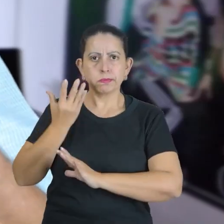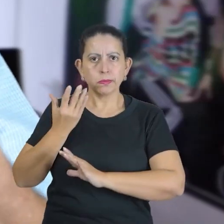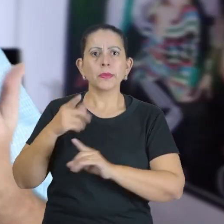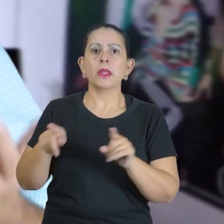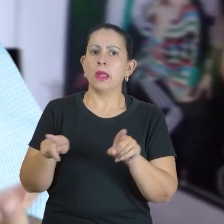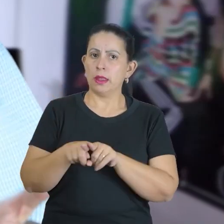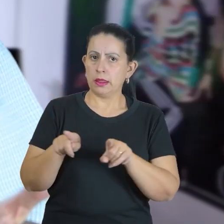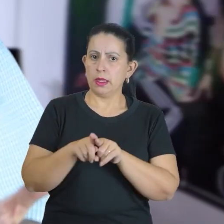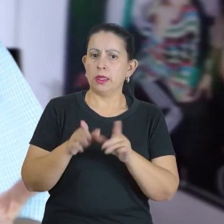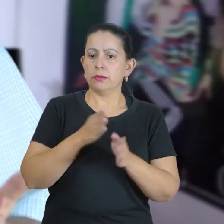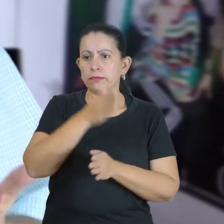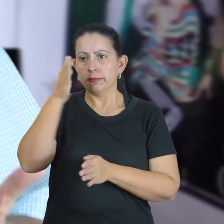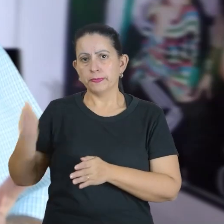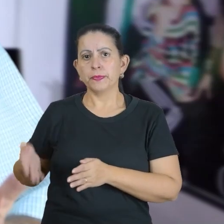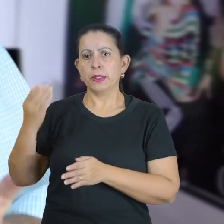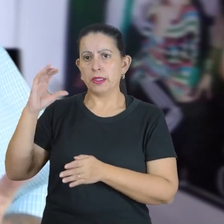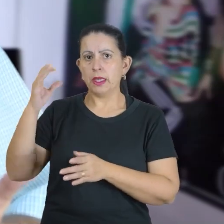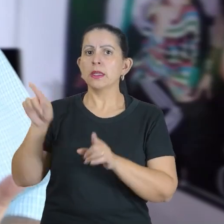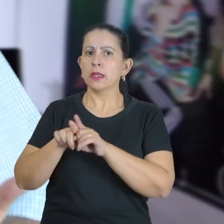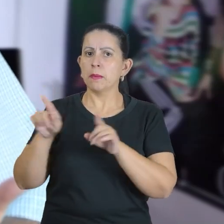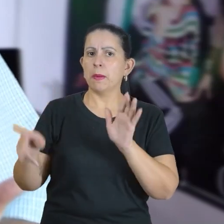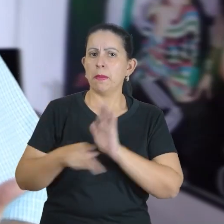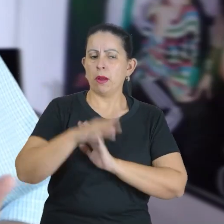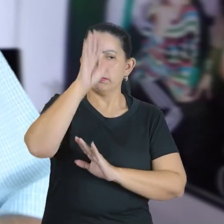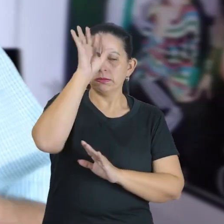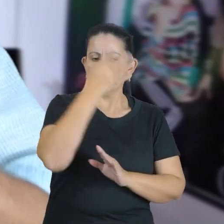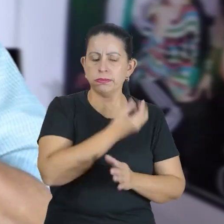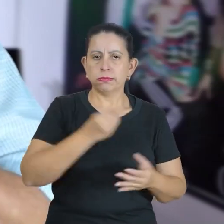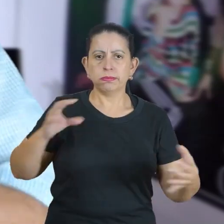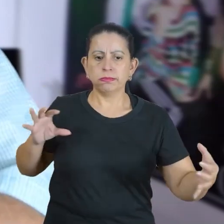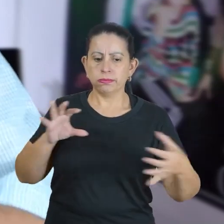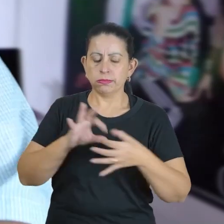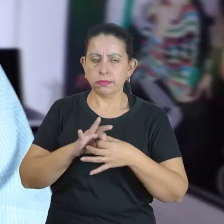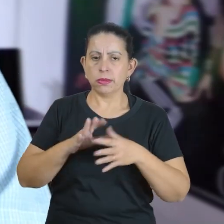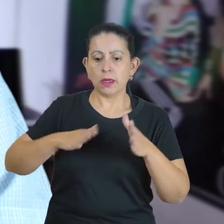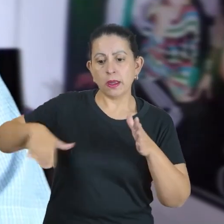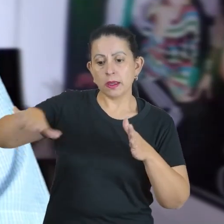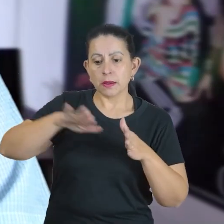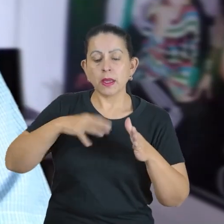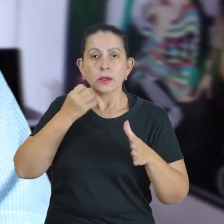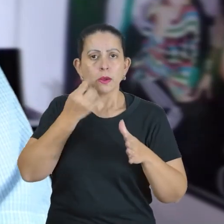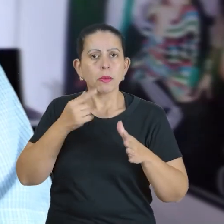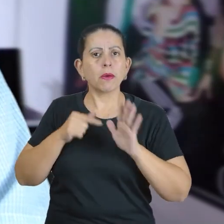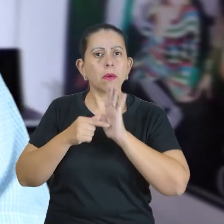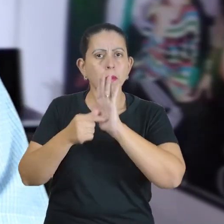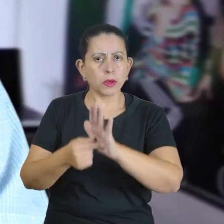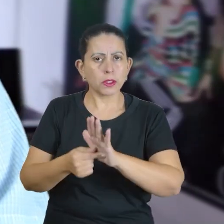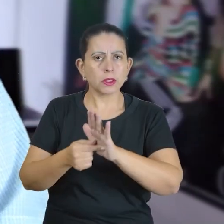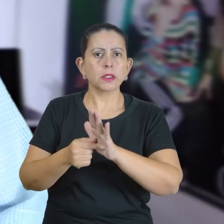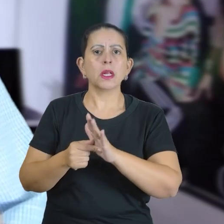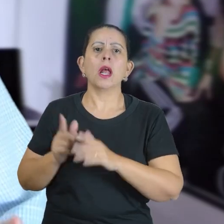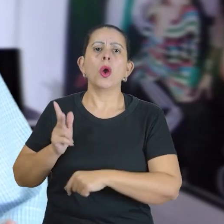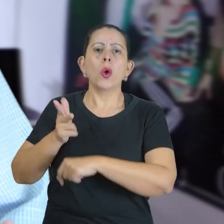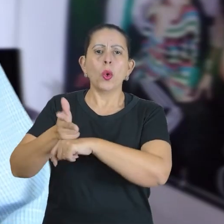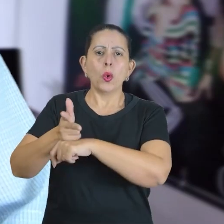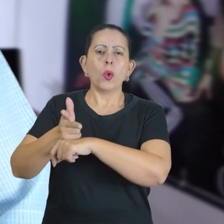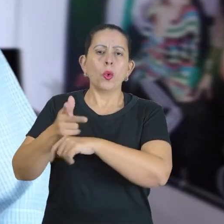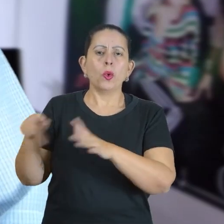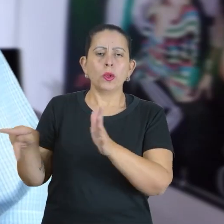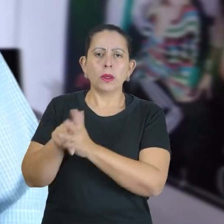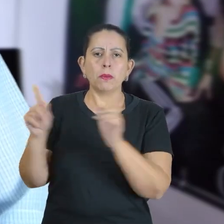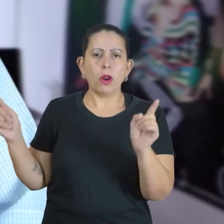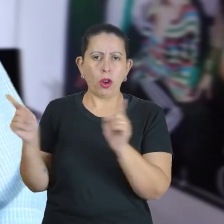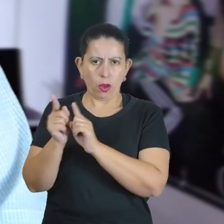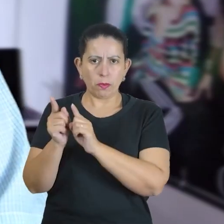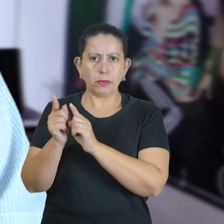tanto do lado da ciência quanto da espiritualidade. No Espaço do Bem, vamos exibir o curta-metragem O Assalto,